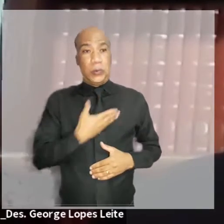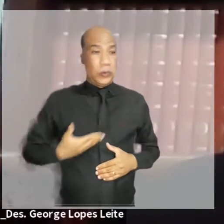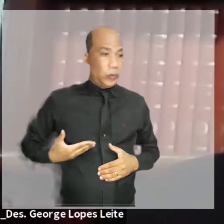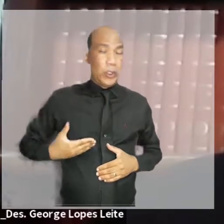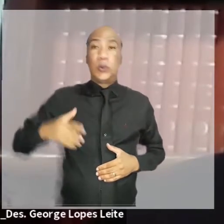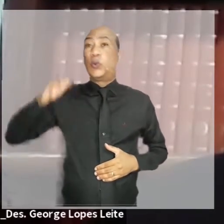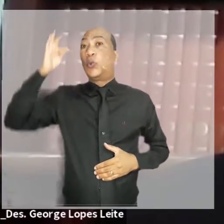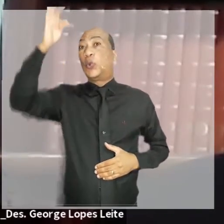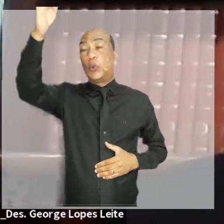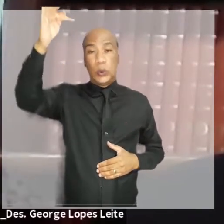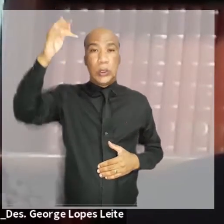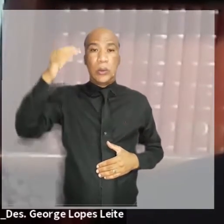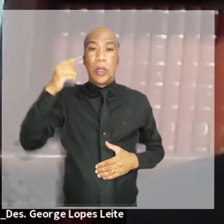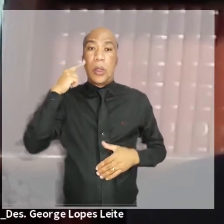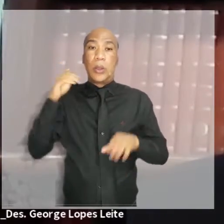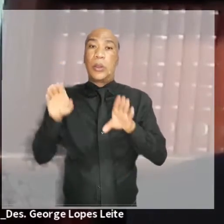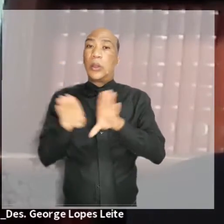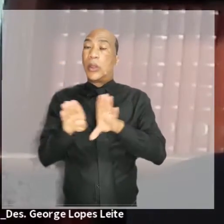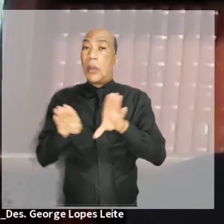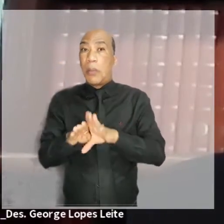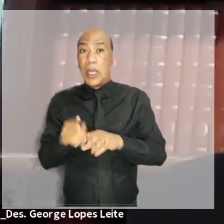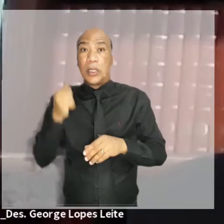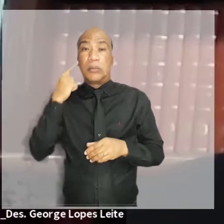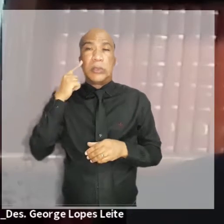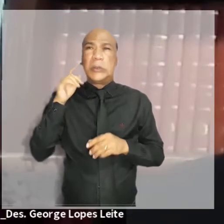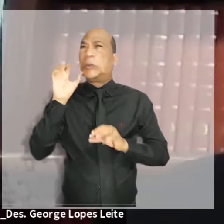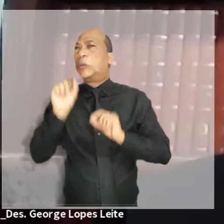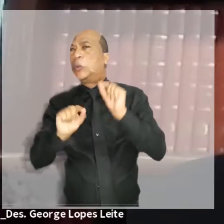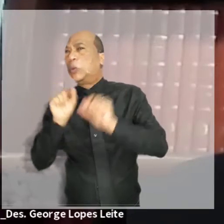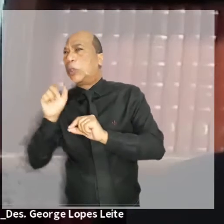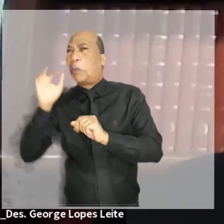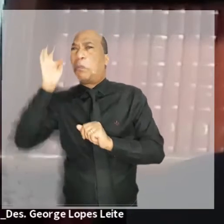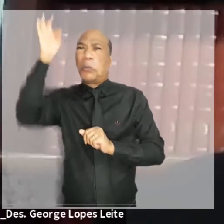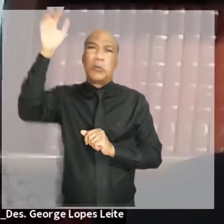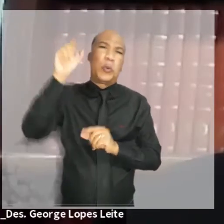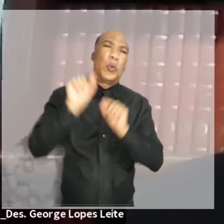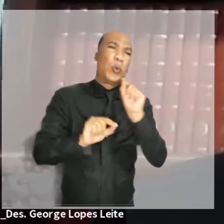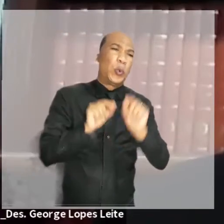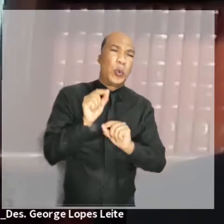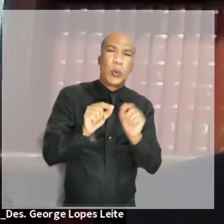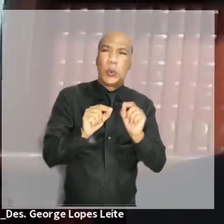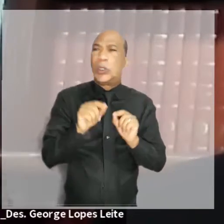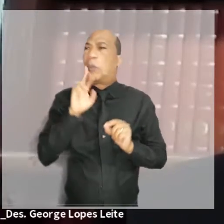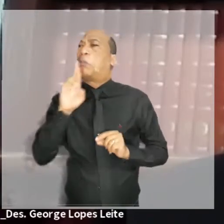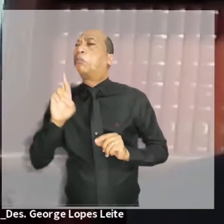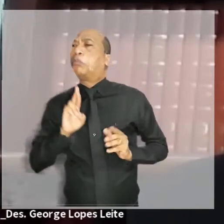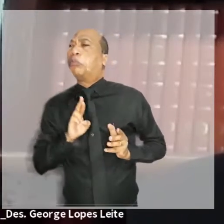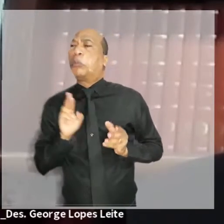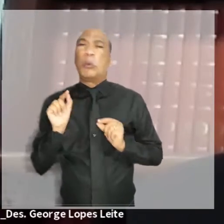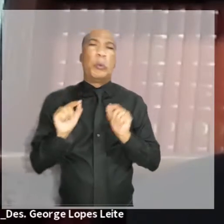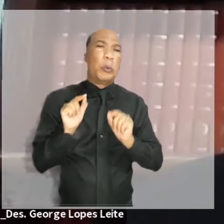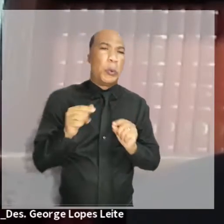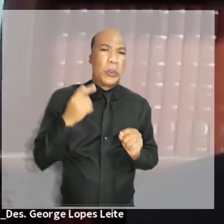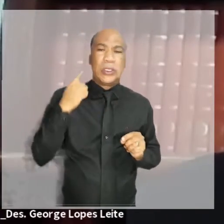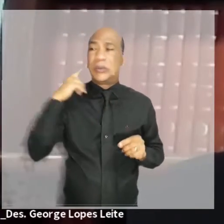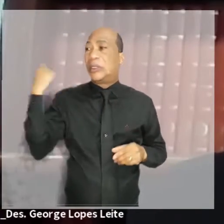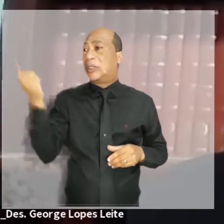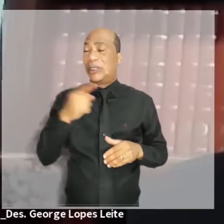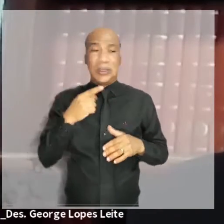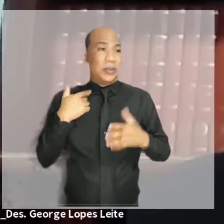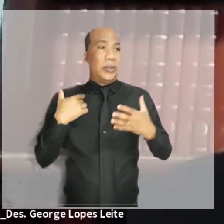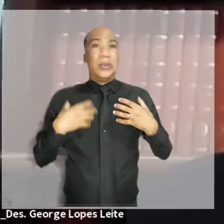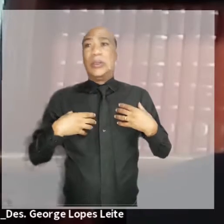garantir a subsistência de instituições numa projeção de futuro, bem como prospectar respostas e soluções